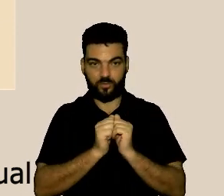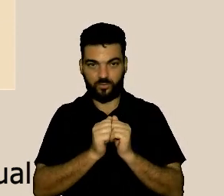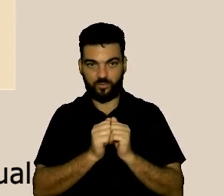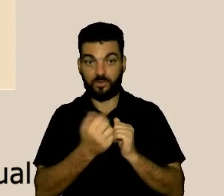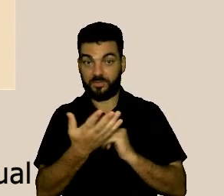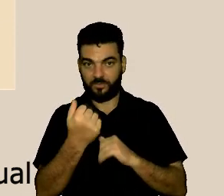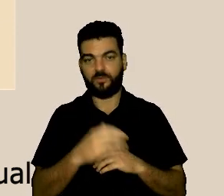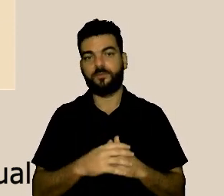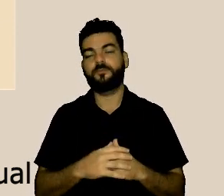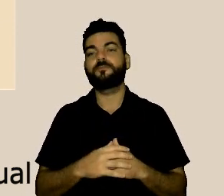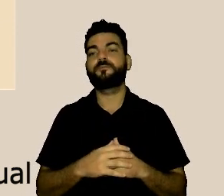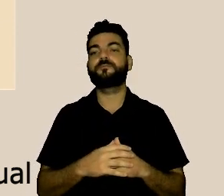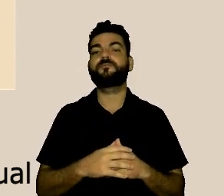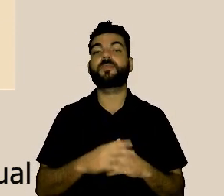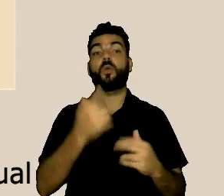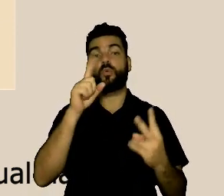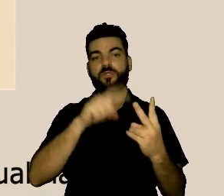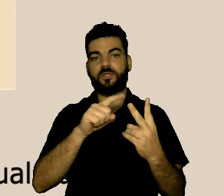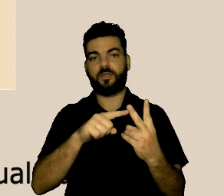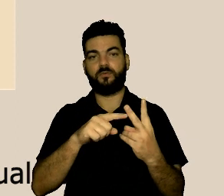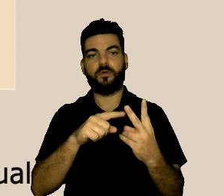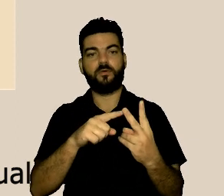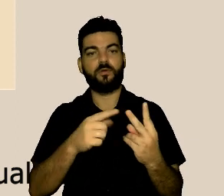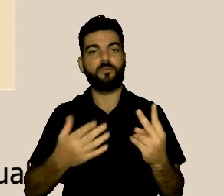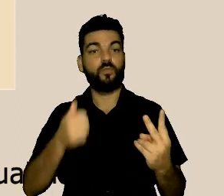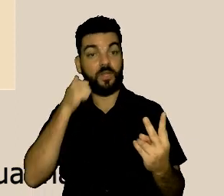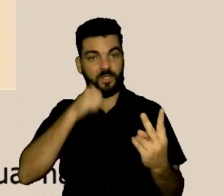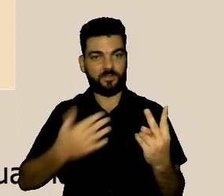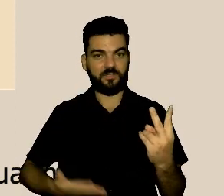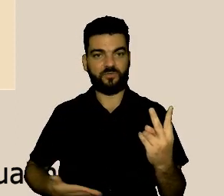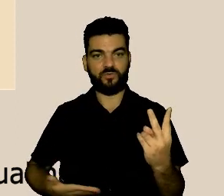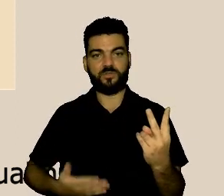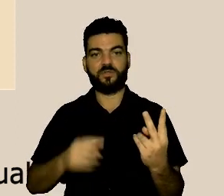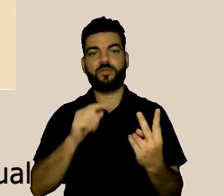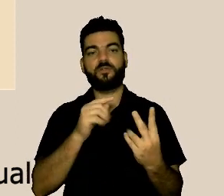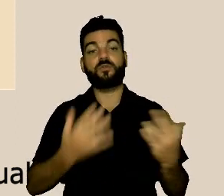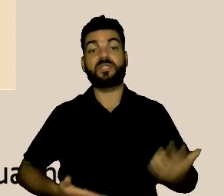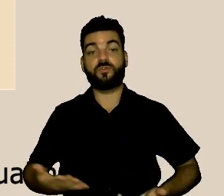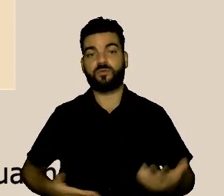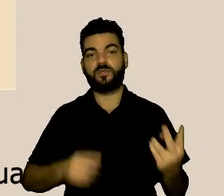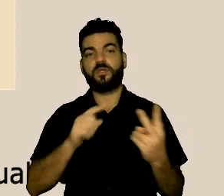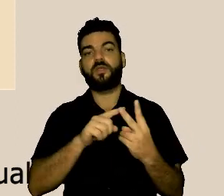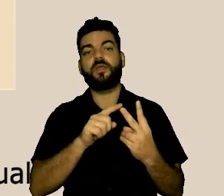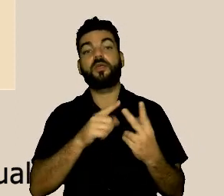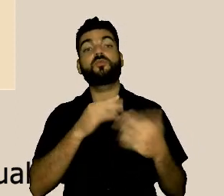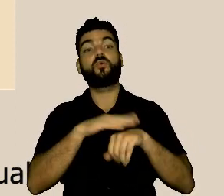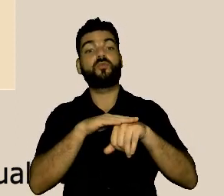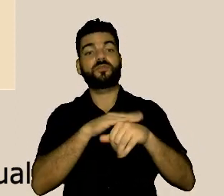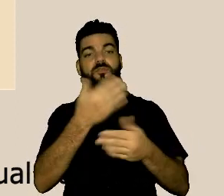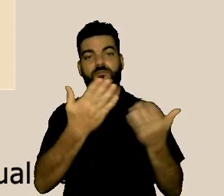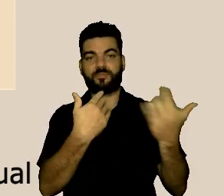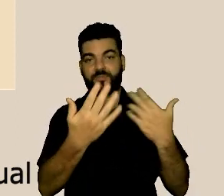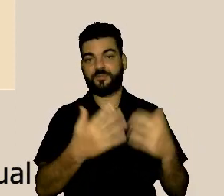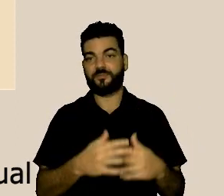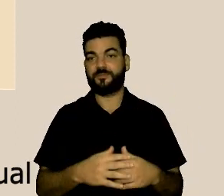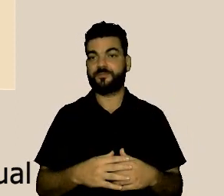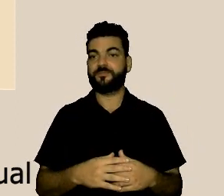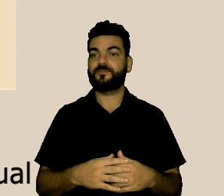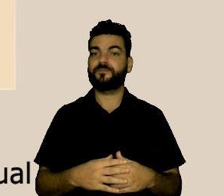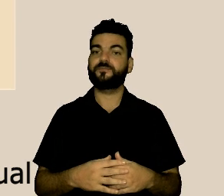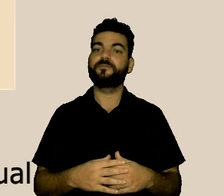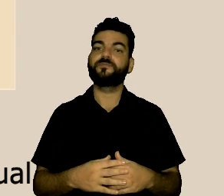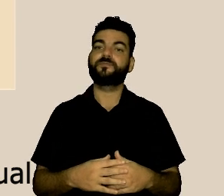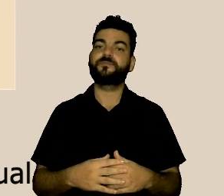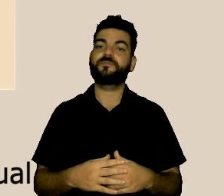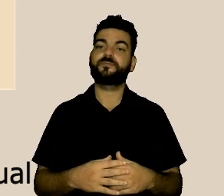e a outra é uma servidora que está numa subsessão e eu estou conversando com ela então isso